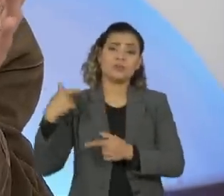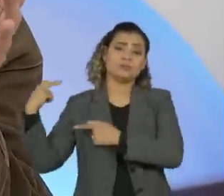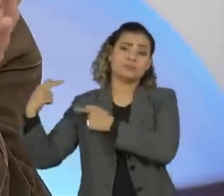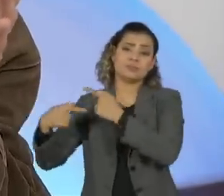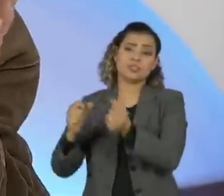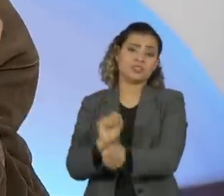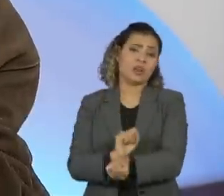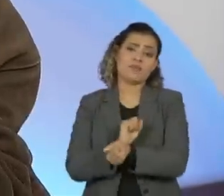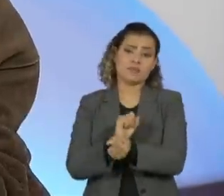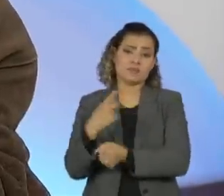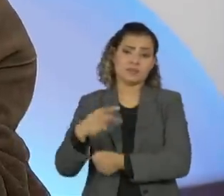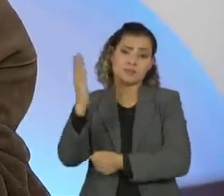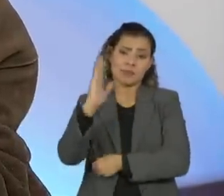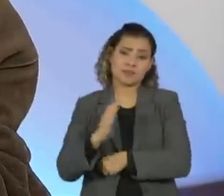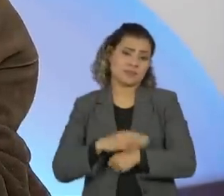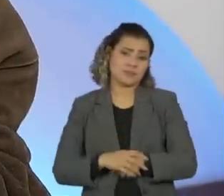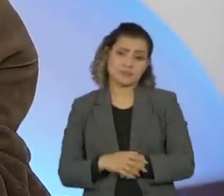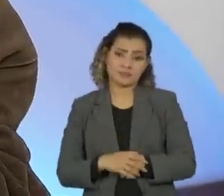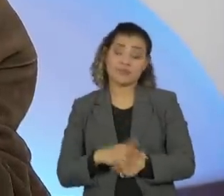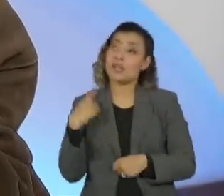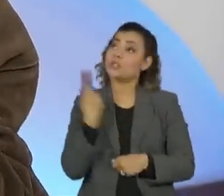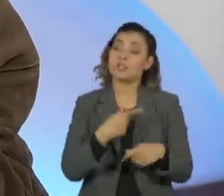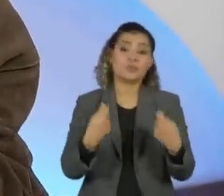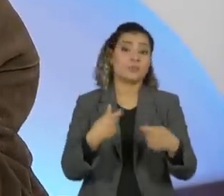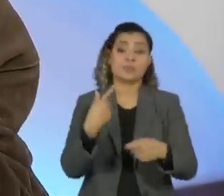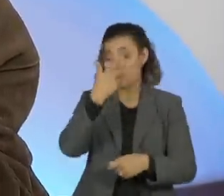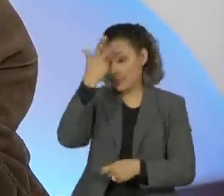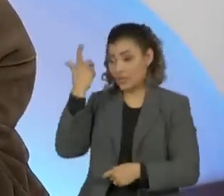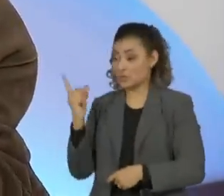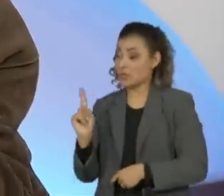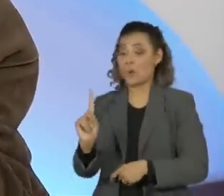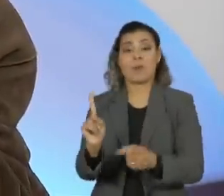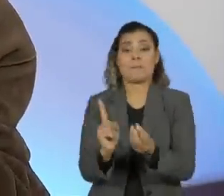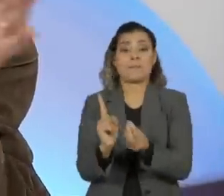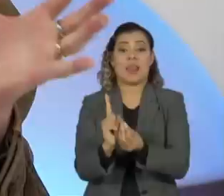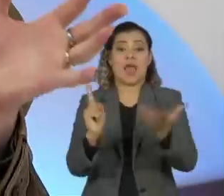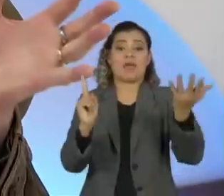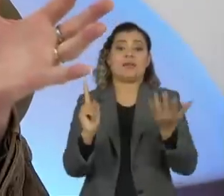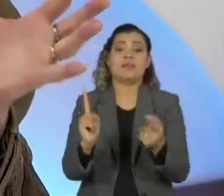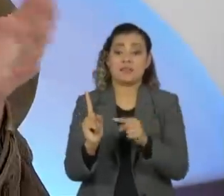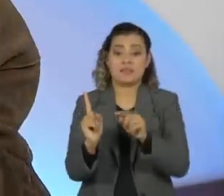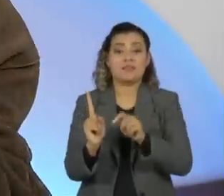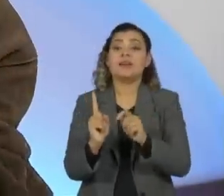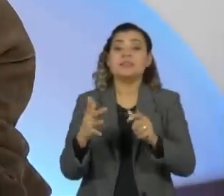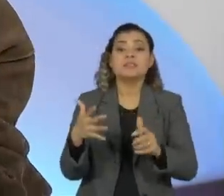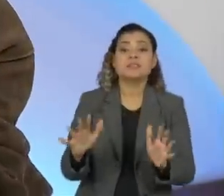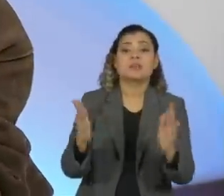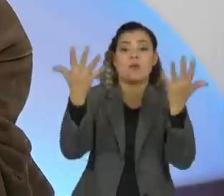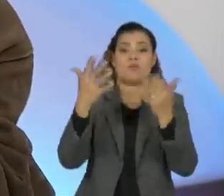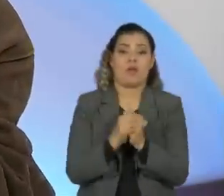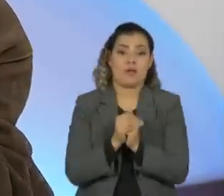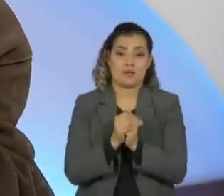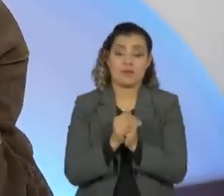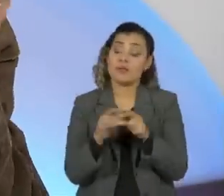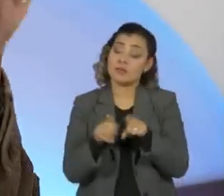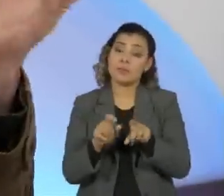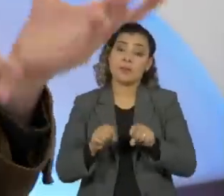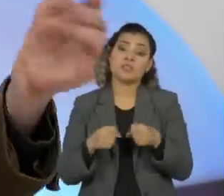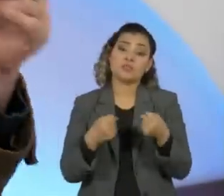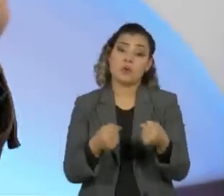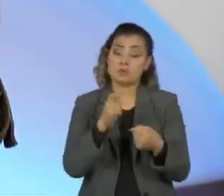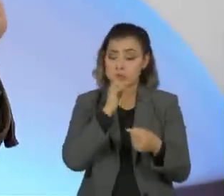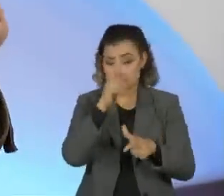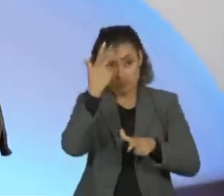escravocrata. A gente precisa de um feitor e a lei do menor esforço, porque também você, o trabalhador